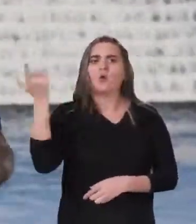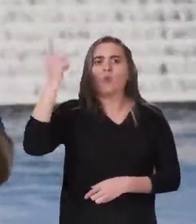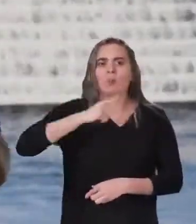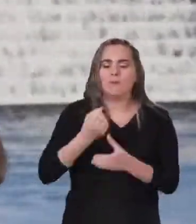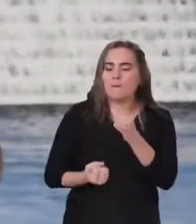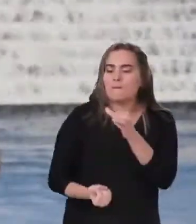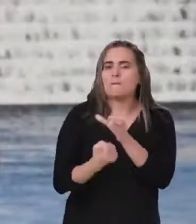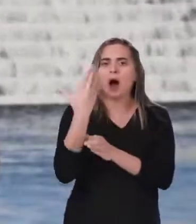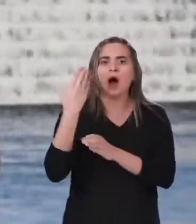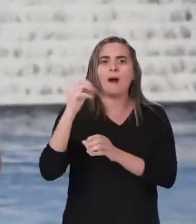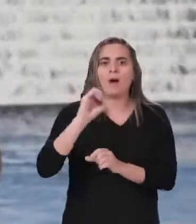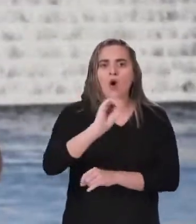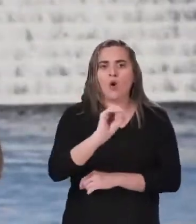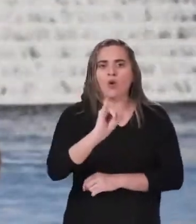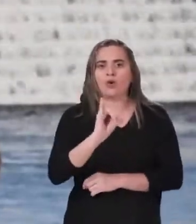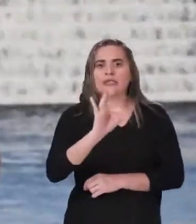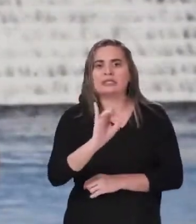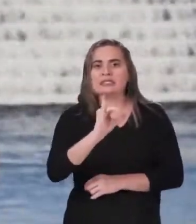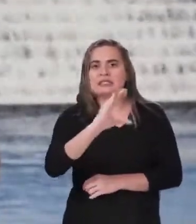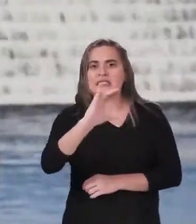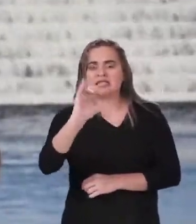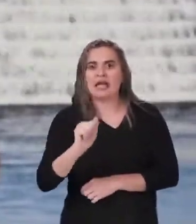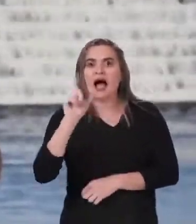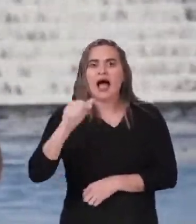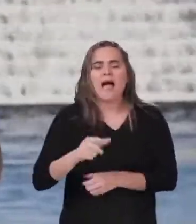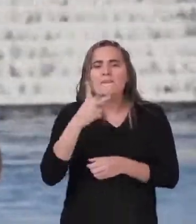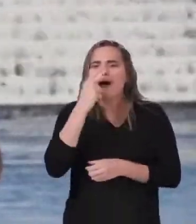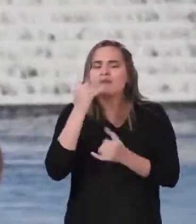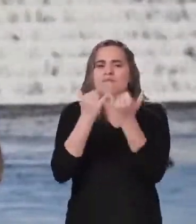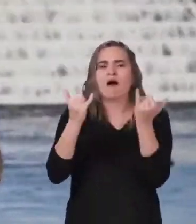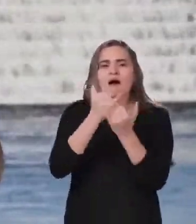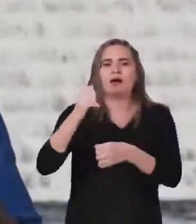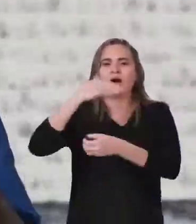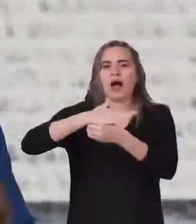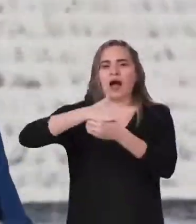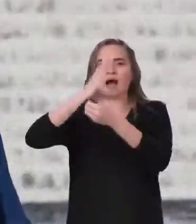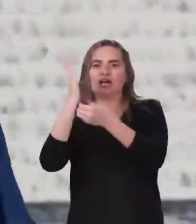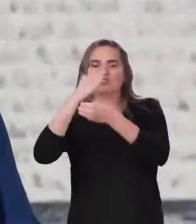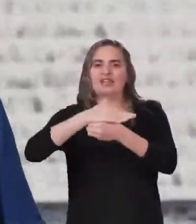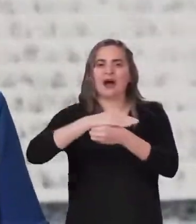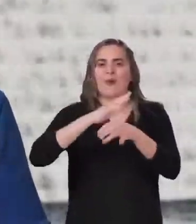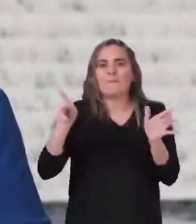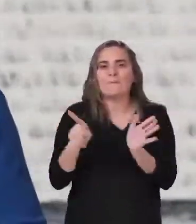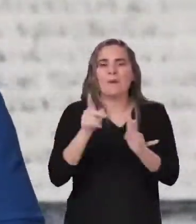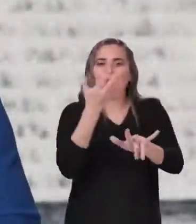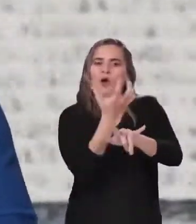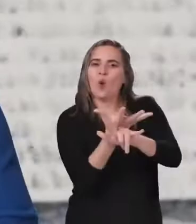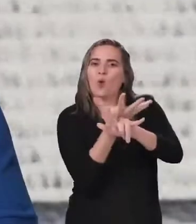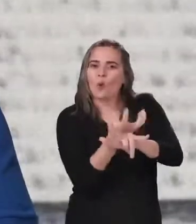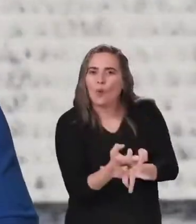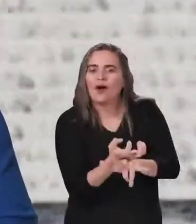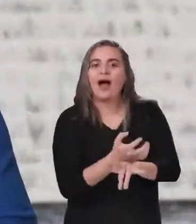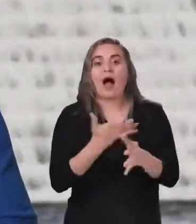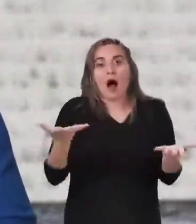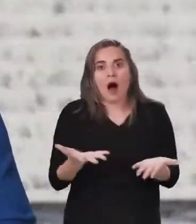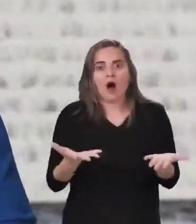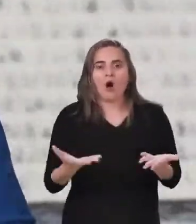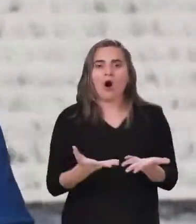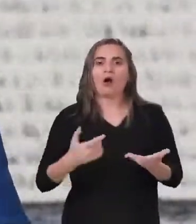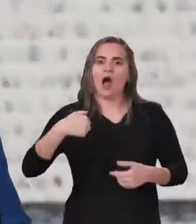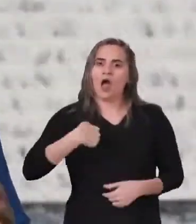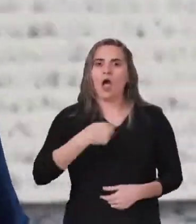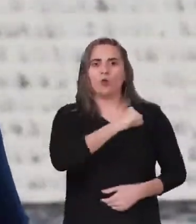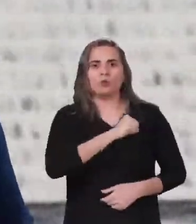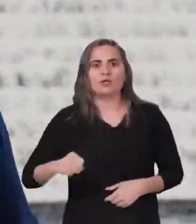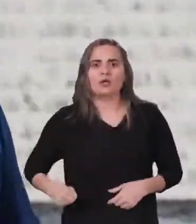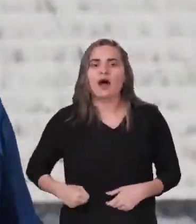Oiticica, que está praticamente concluída. Ela será a caixa d'água do Ceridó. Como senador da República, nós seremos o canal para fazermos